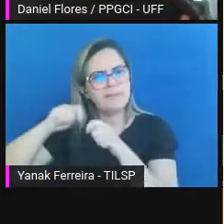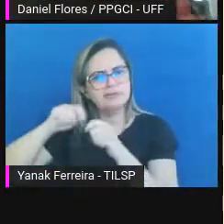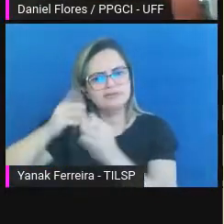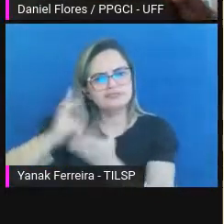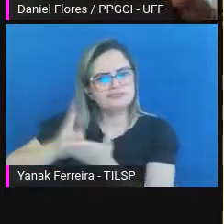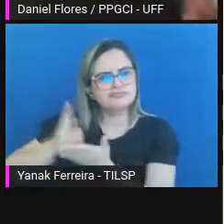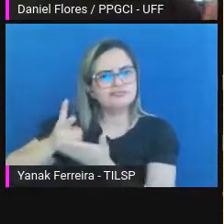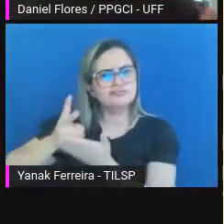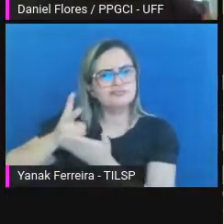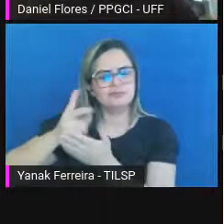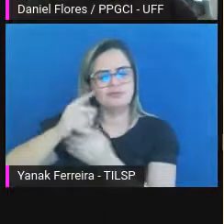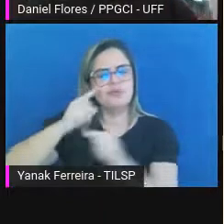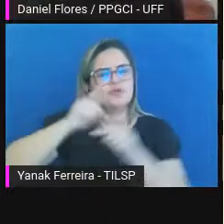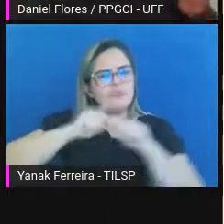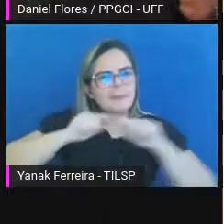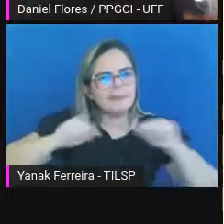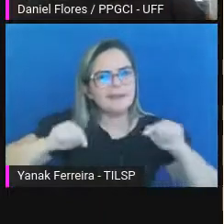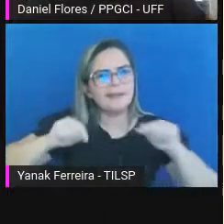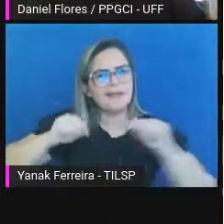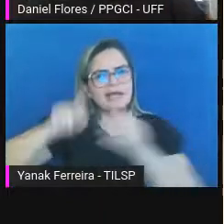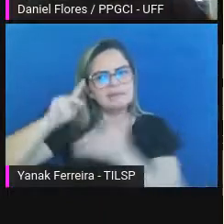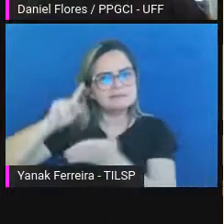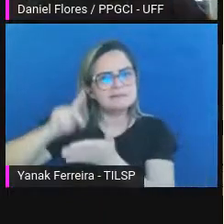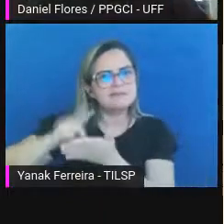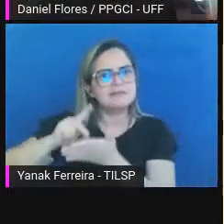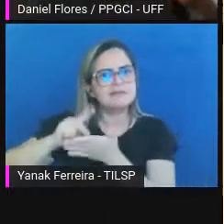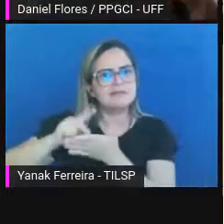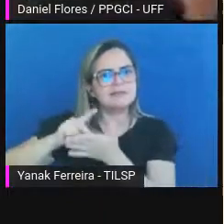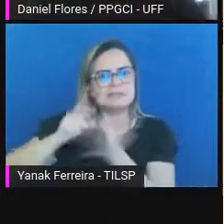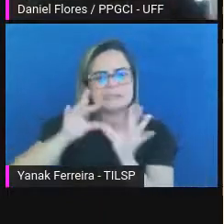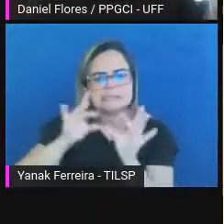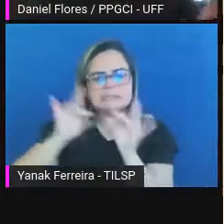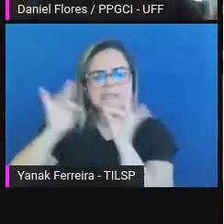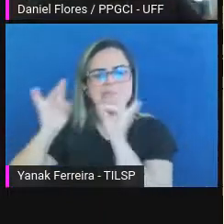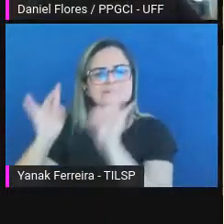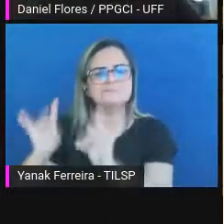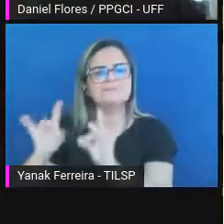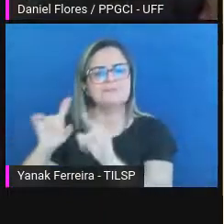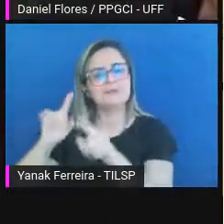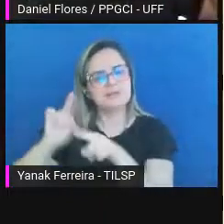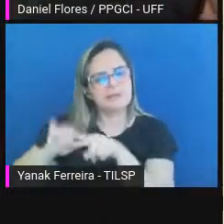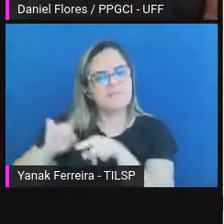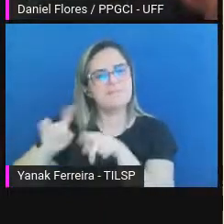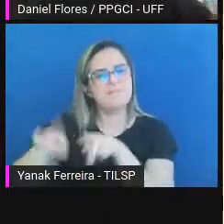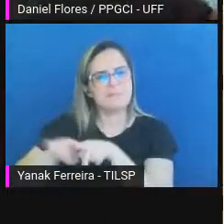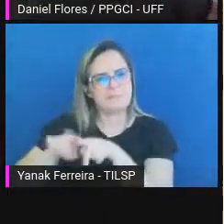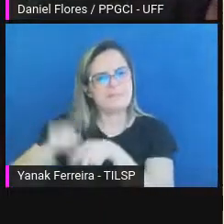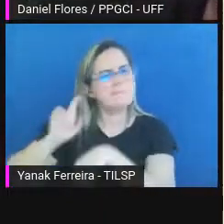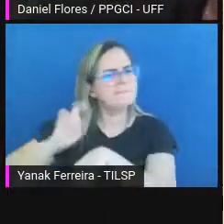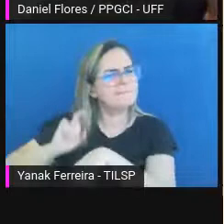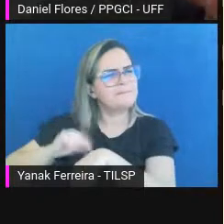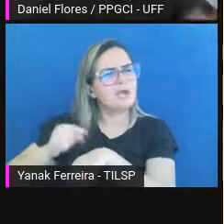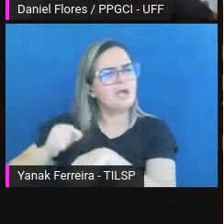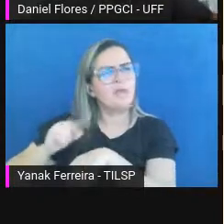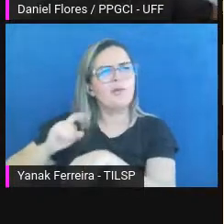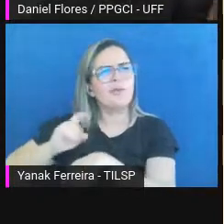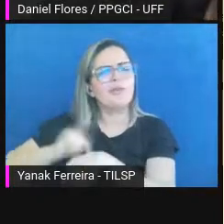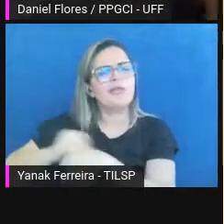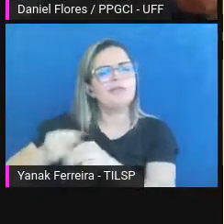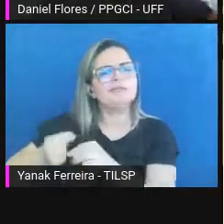autênticos, de preservá-los e proporcionar acesso pelo tempo necessário auditado e